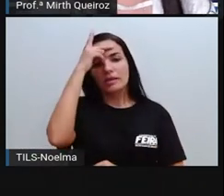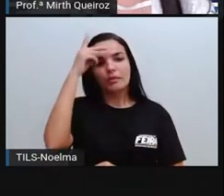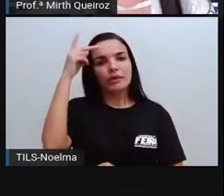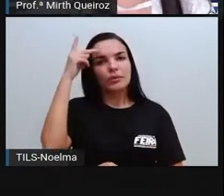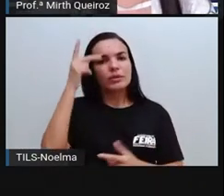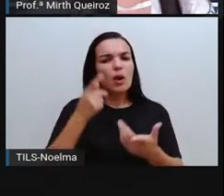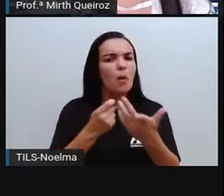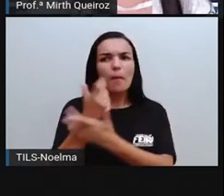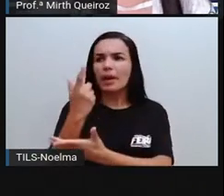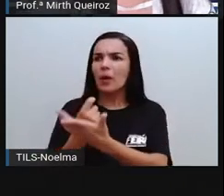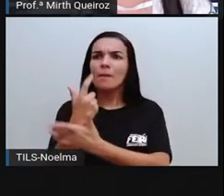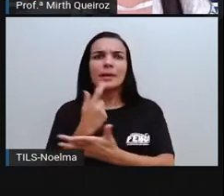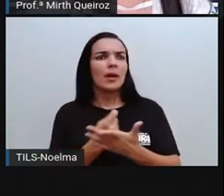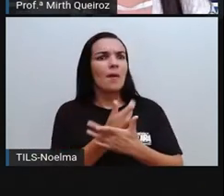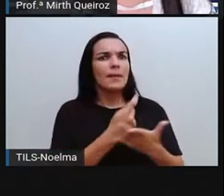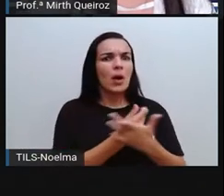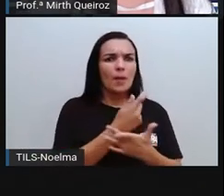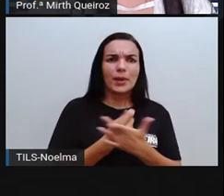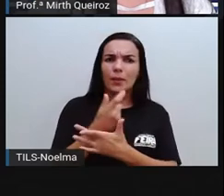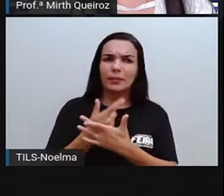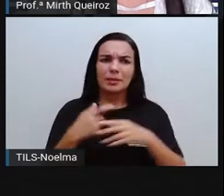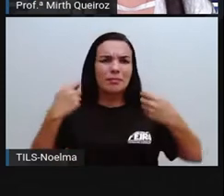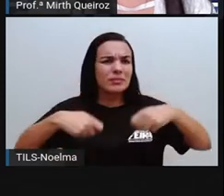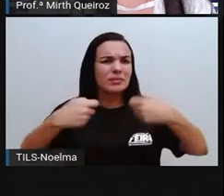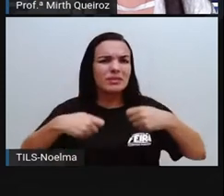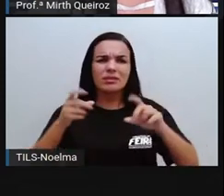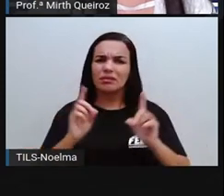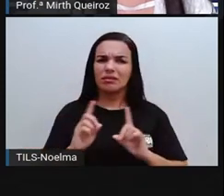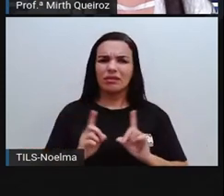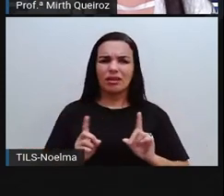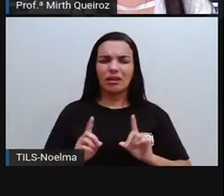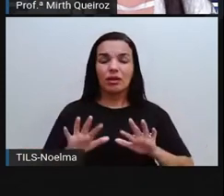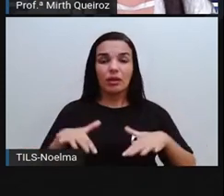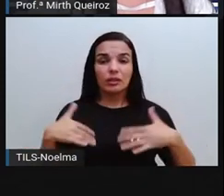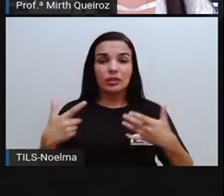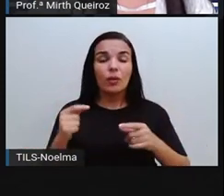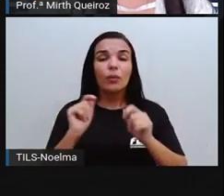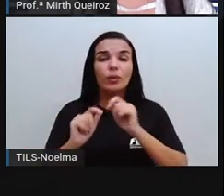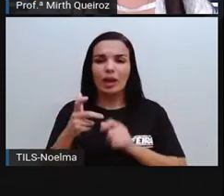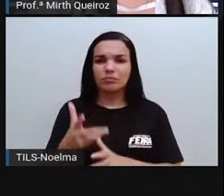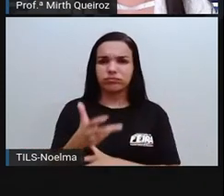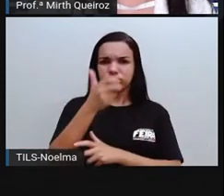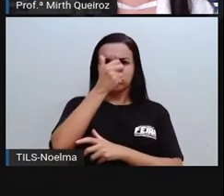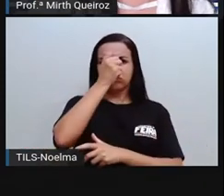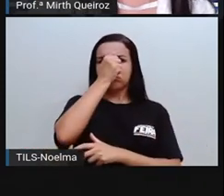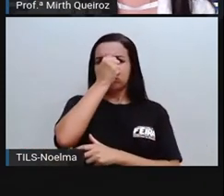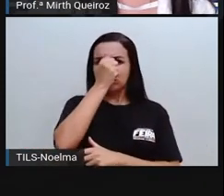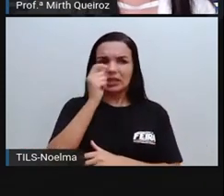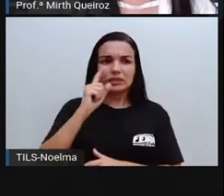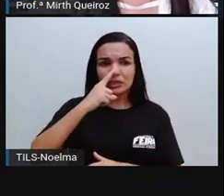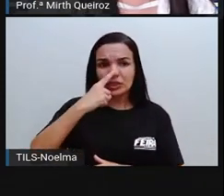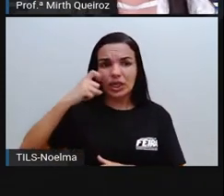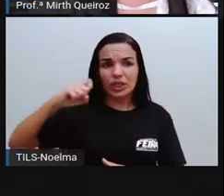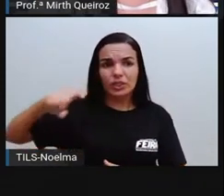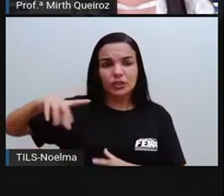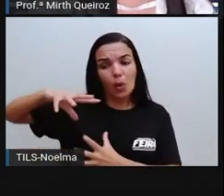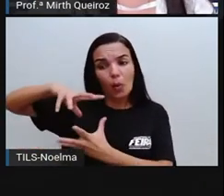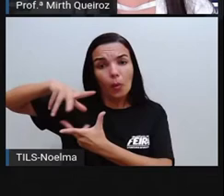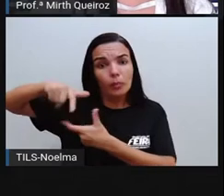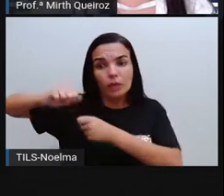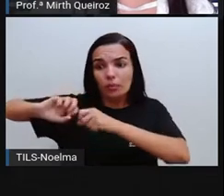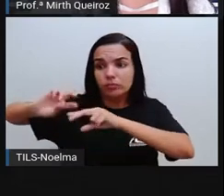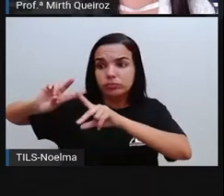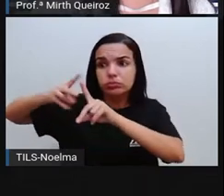tão exagerada, tão desnecessária, que faz com que o acúmulo de lixo no mundo aumente